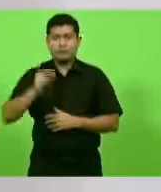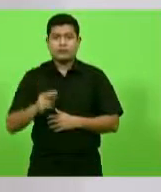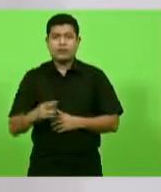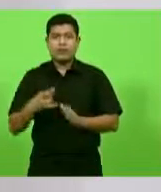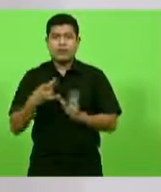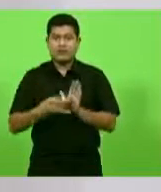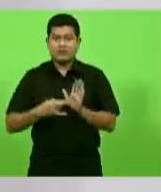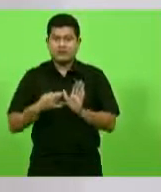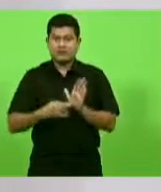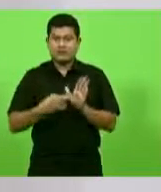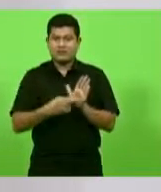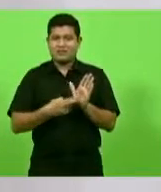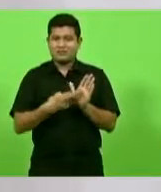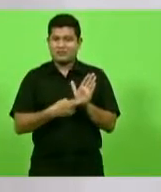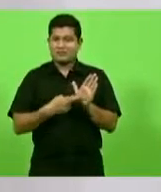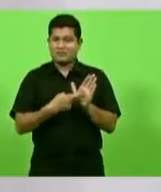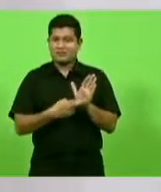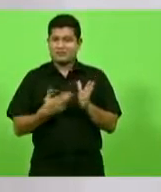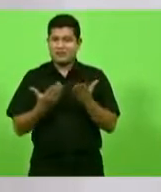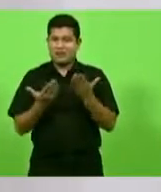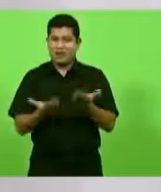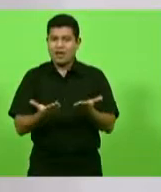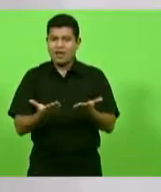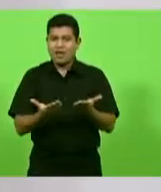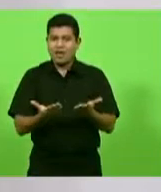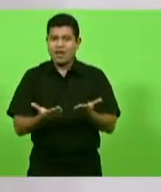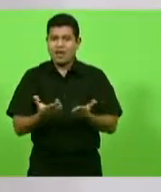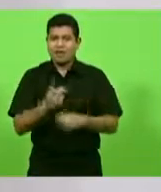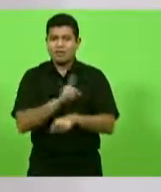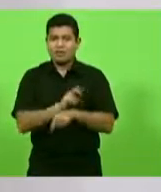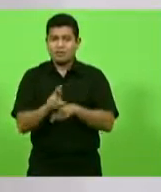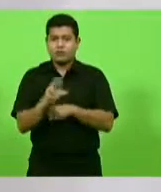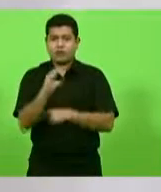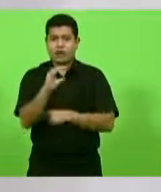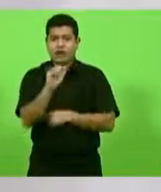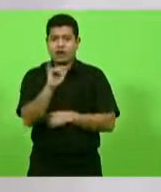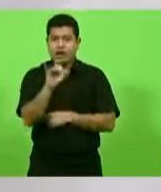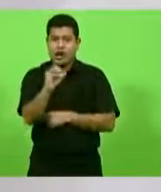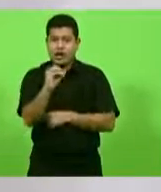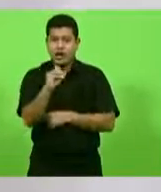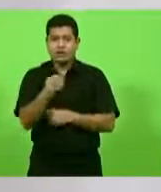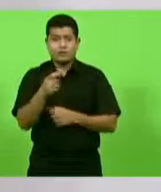com doutor Caio Tremel, médico,